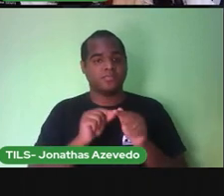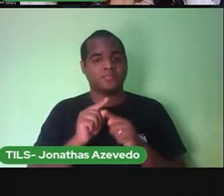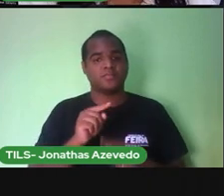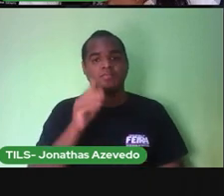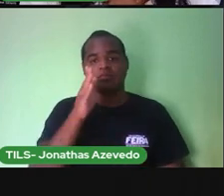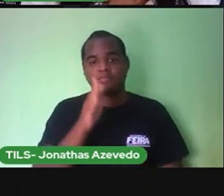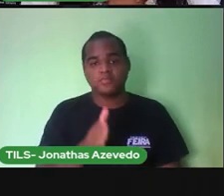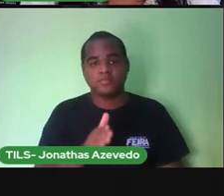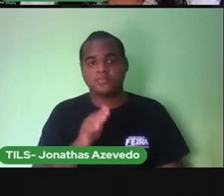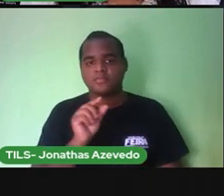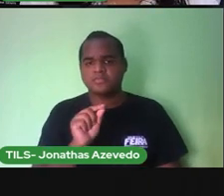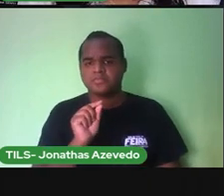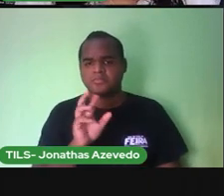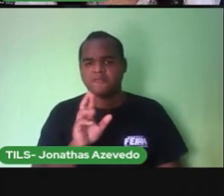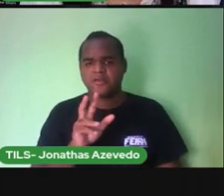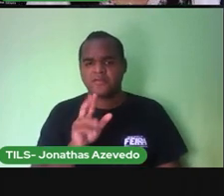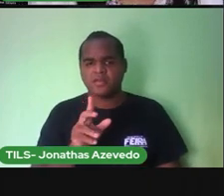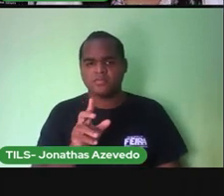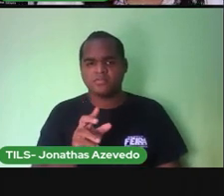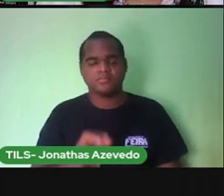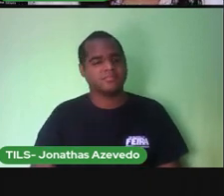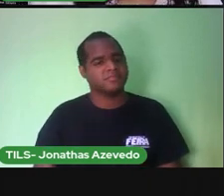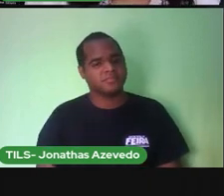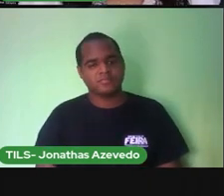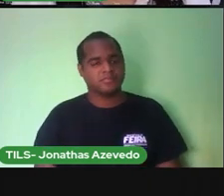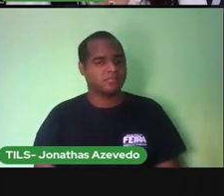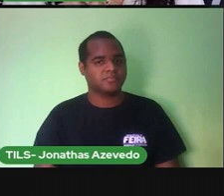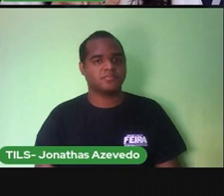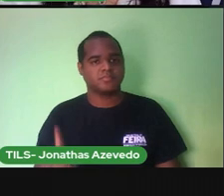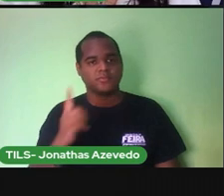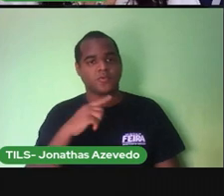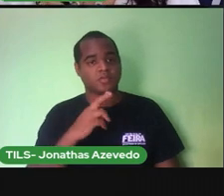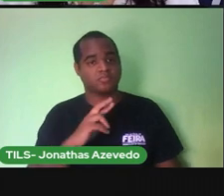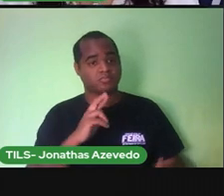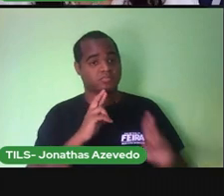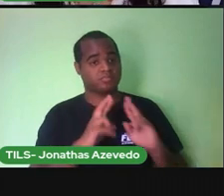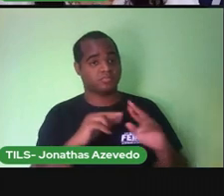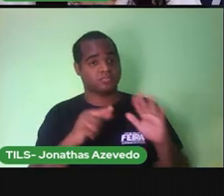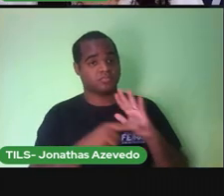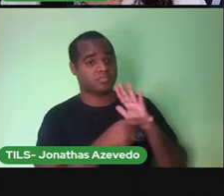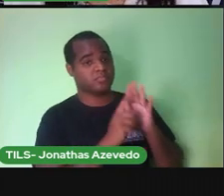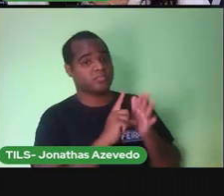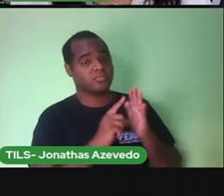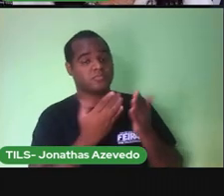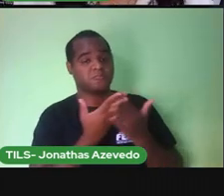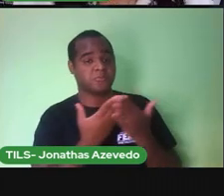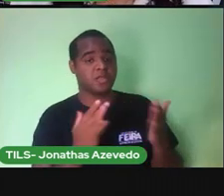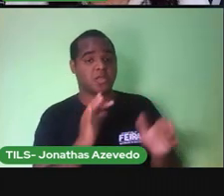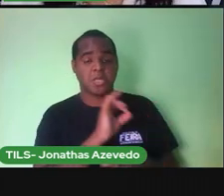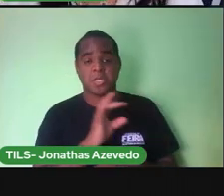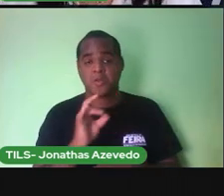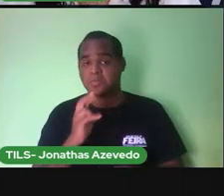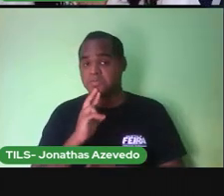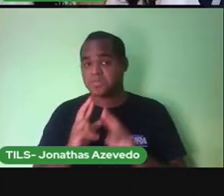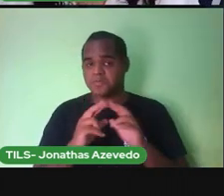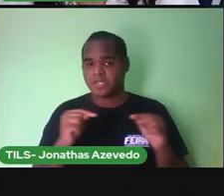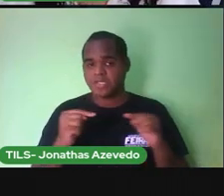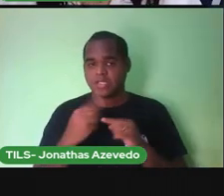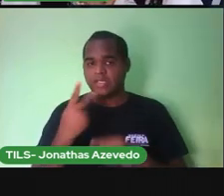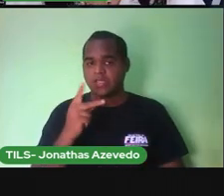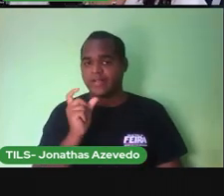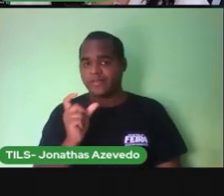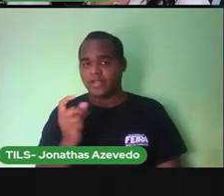queixo? Não. Na atividade anterior, você disse que as palavras tinham duas